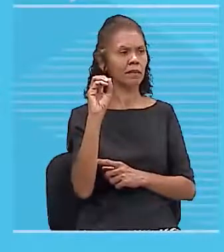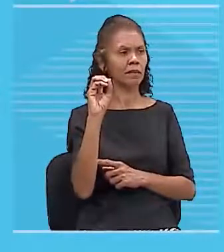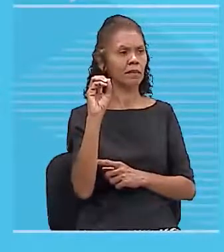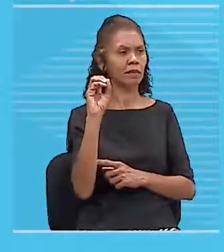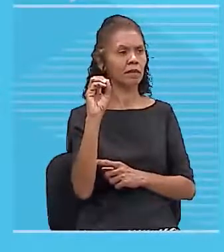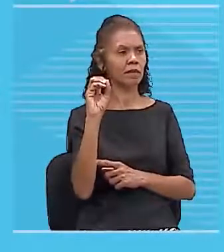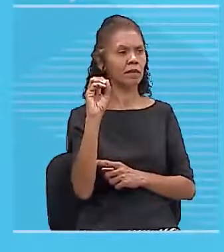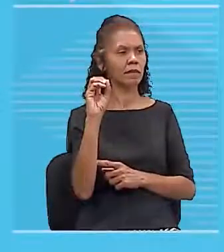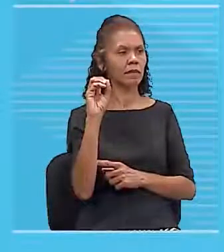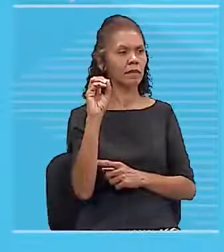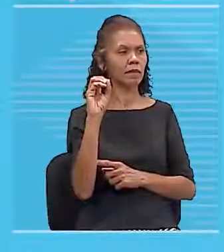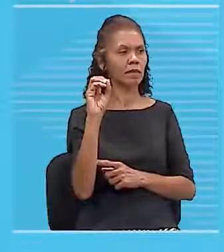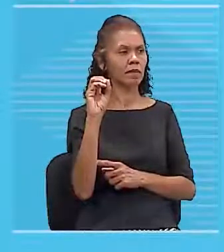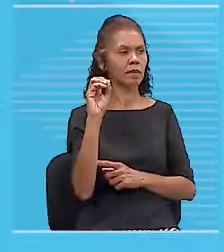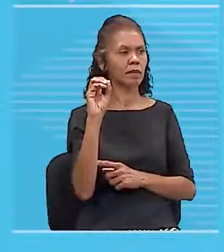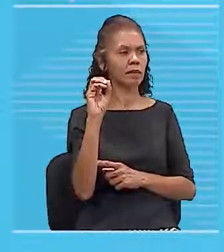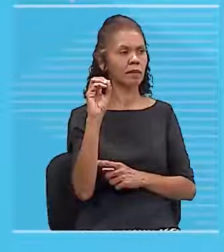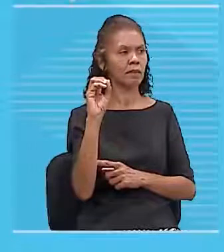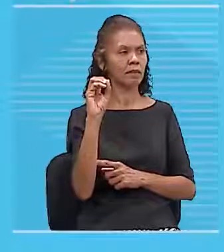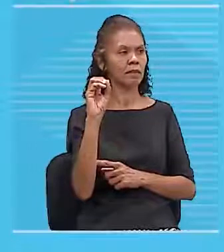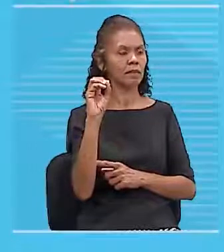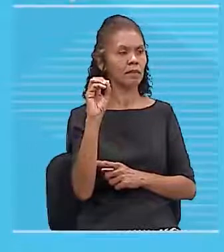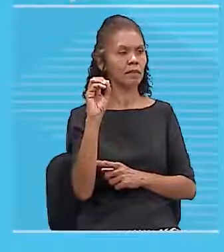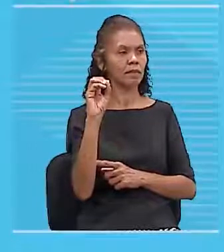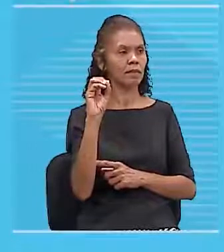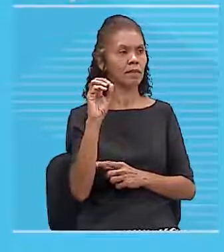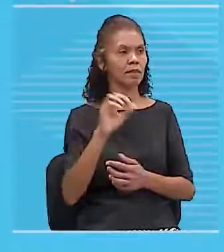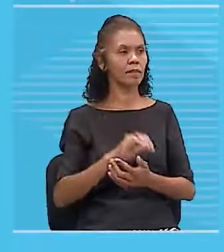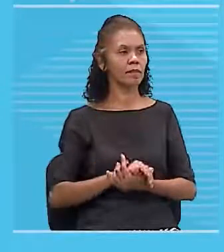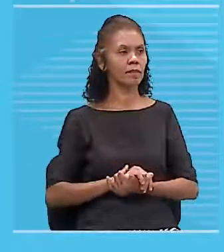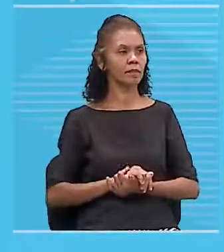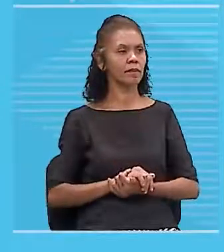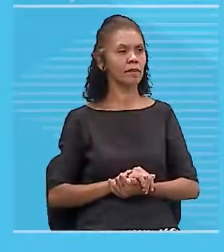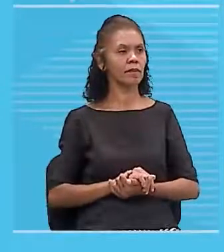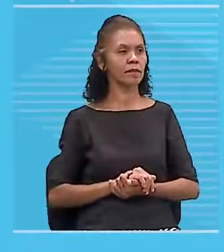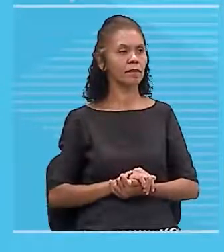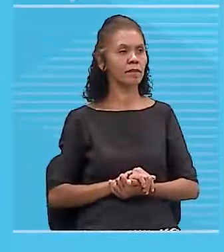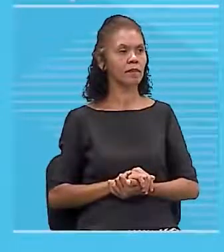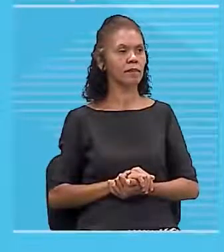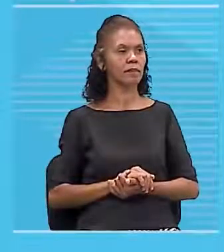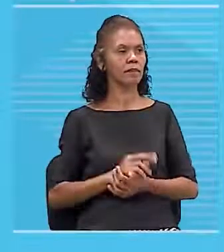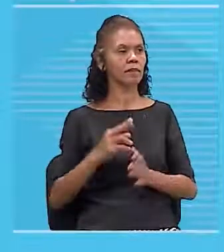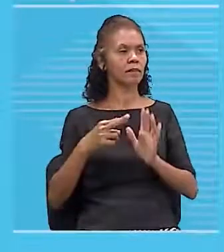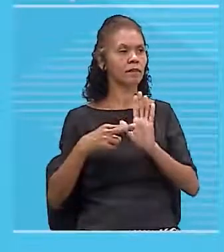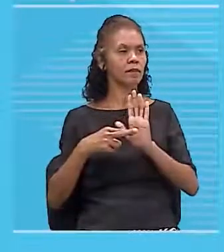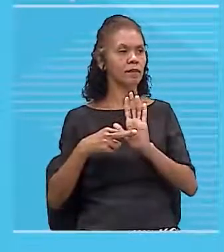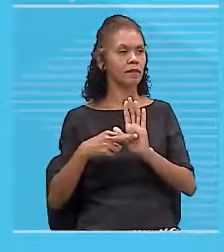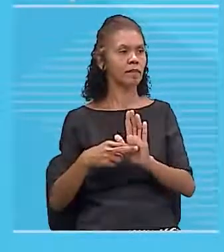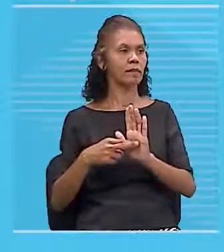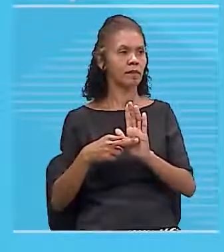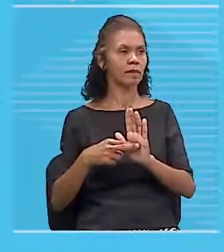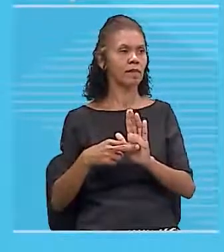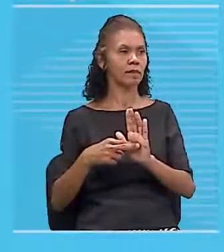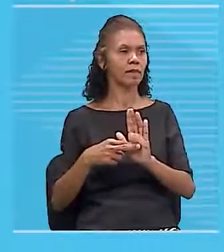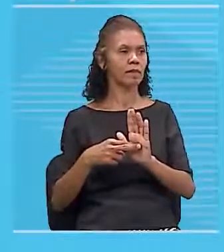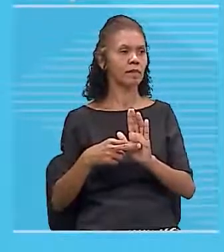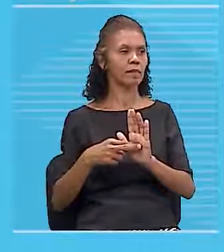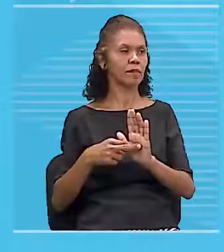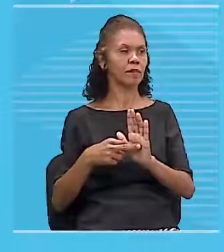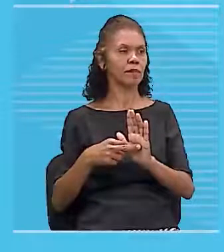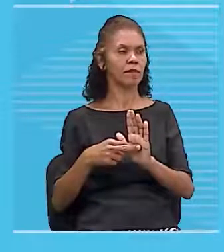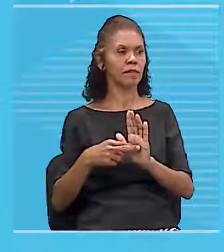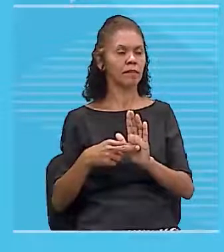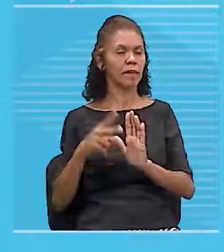Na própria telinha. ele está representado fixado na telinha. Ele não está